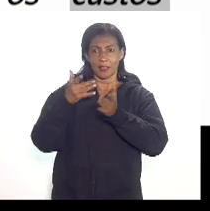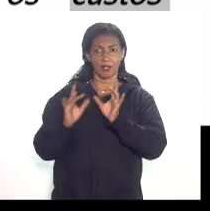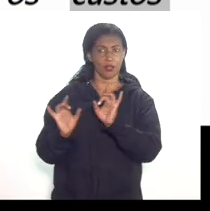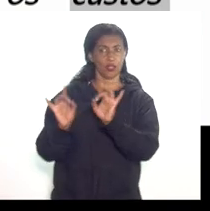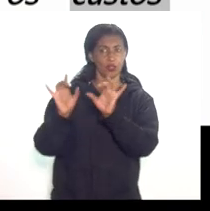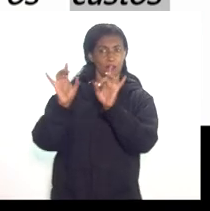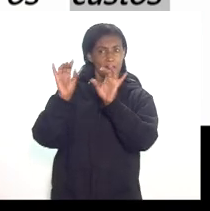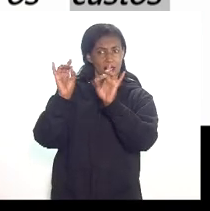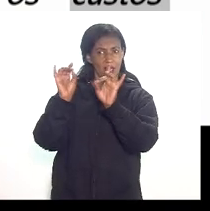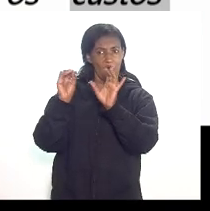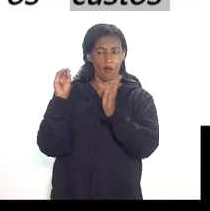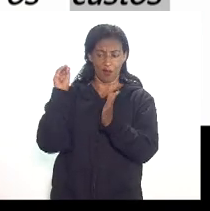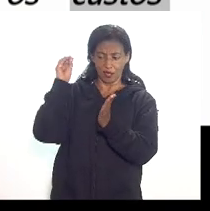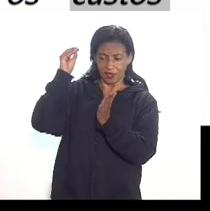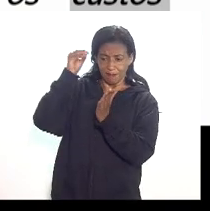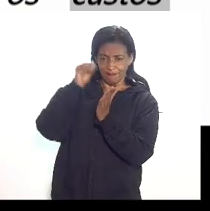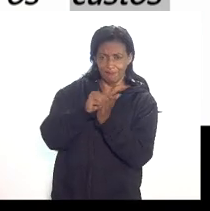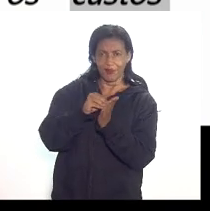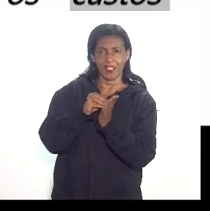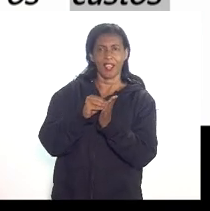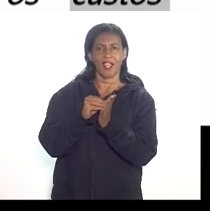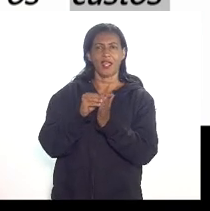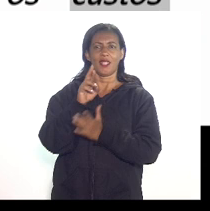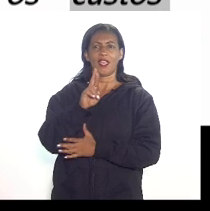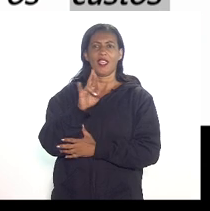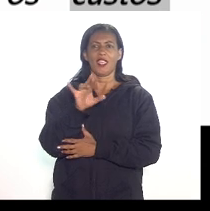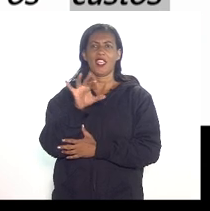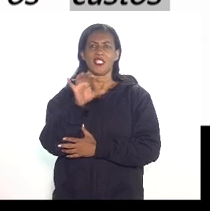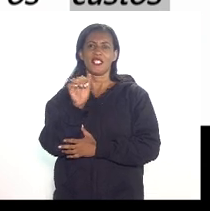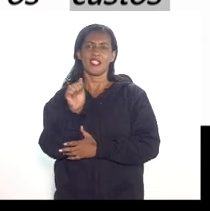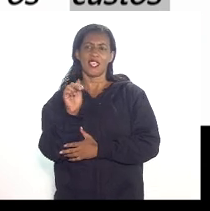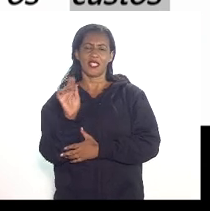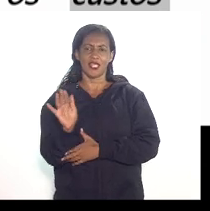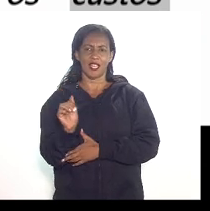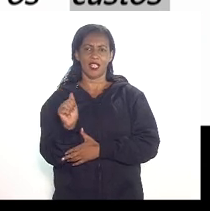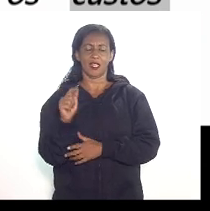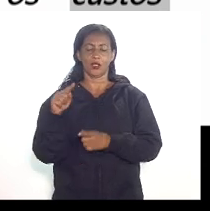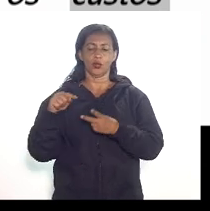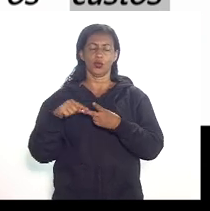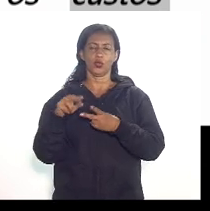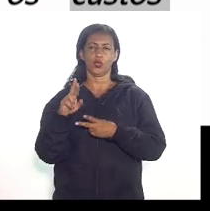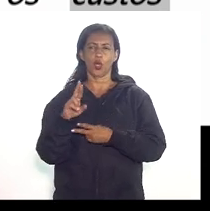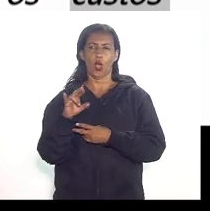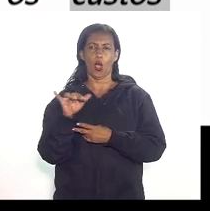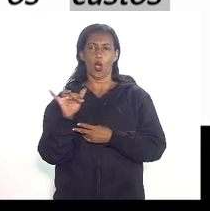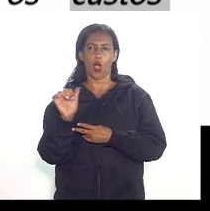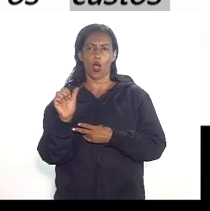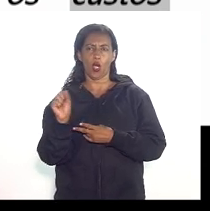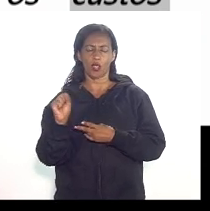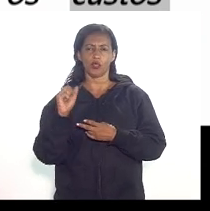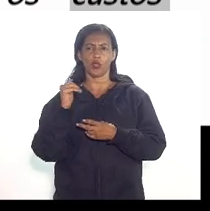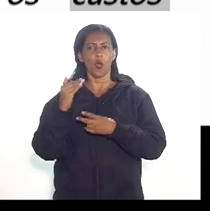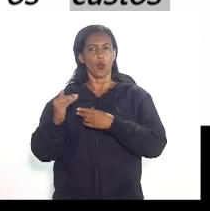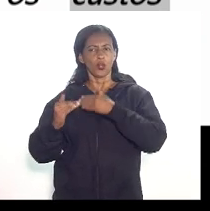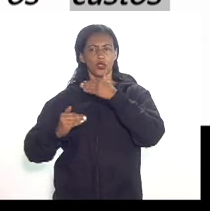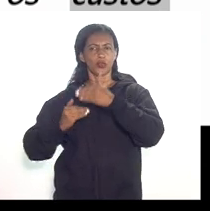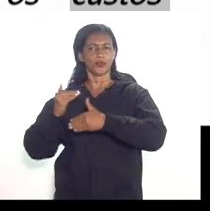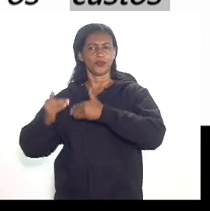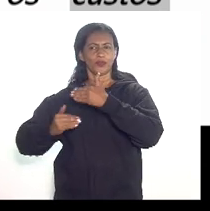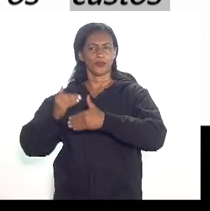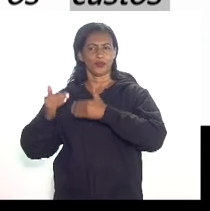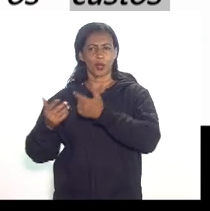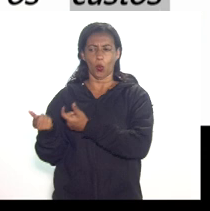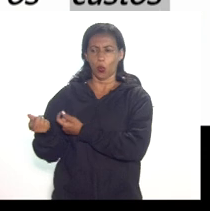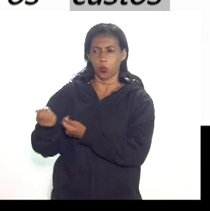aplicada sobre a receita bruta da produção deduzidos os royalties, os investimentos na exploração, os